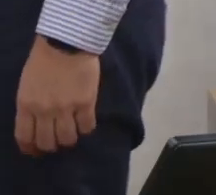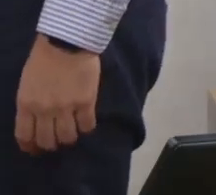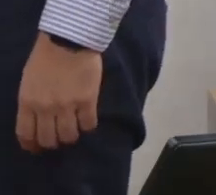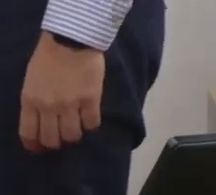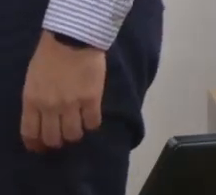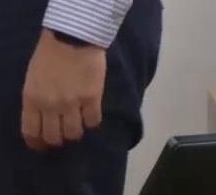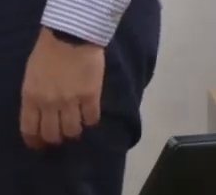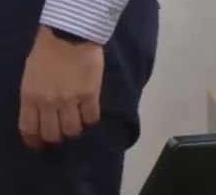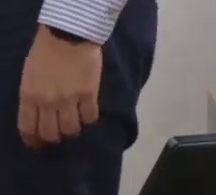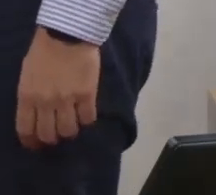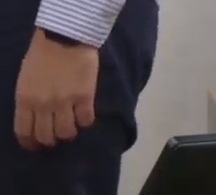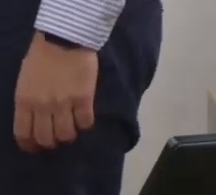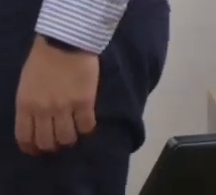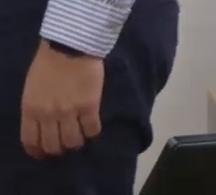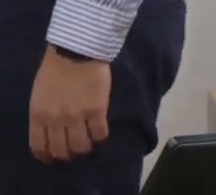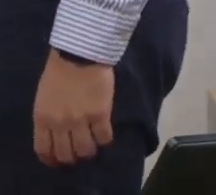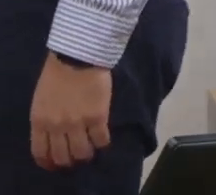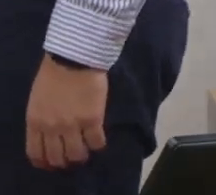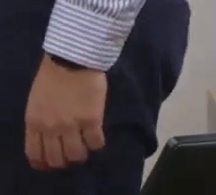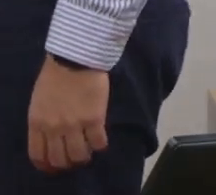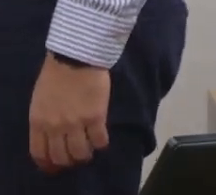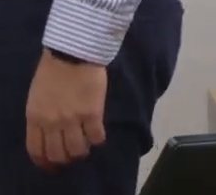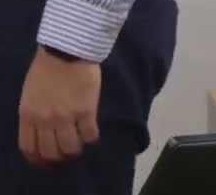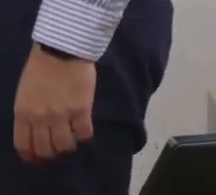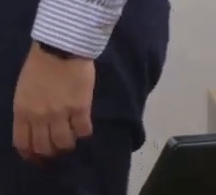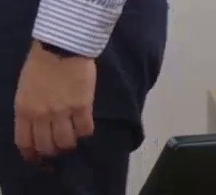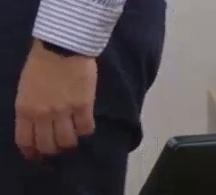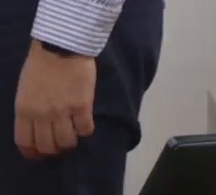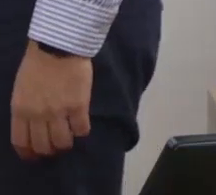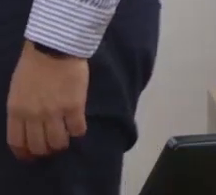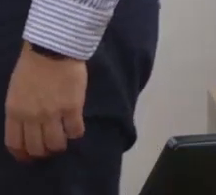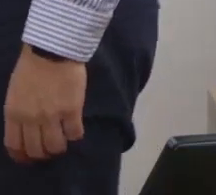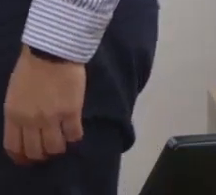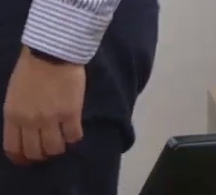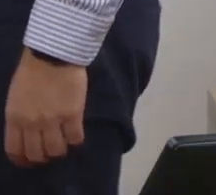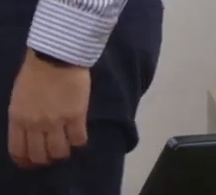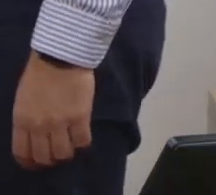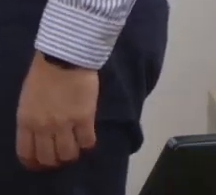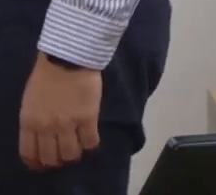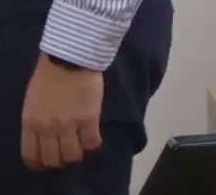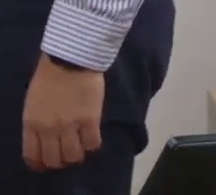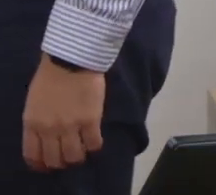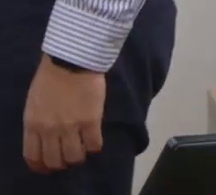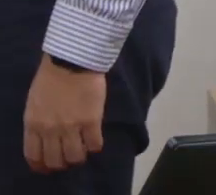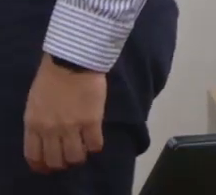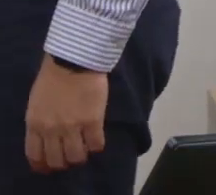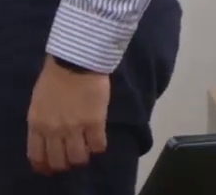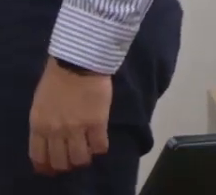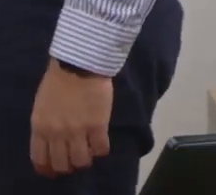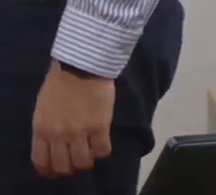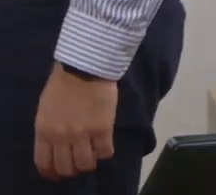Mas uma coisa importante é levantar, pois é, como é que levanta? Só um caminhão monkey, não é?